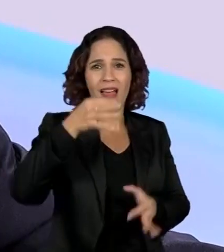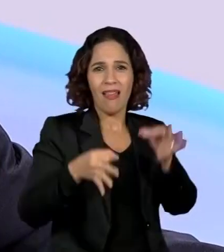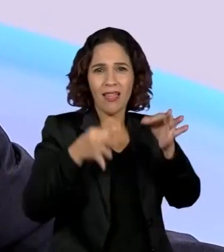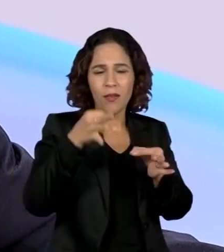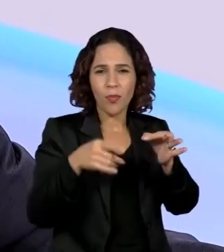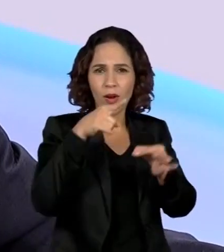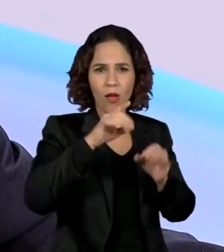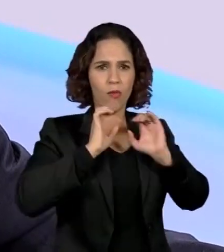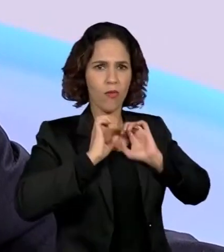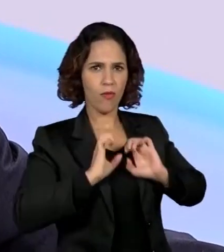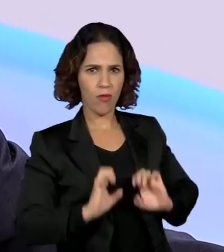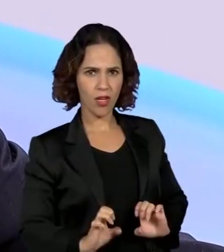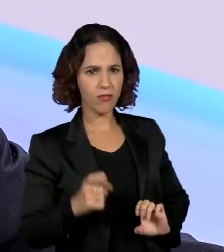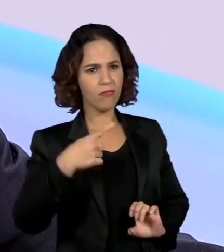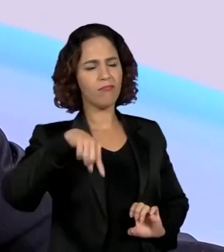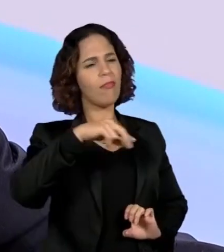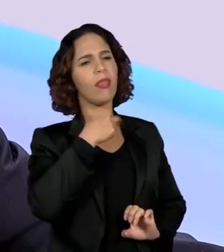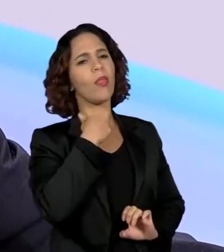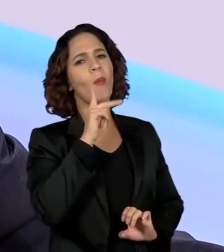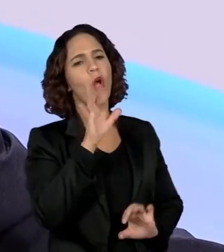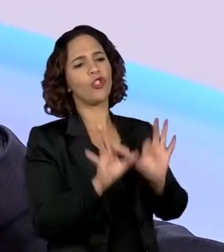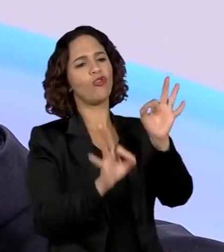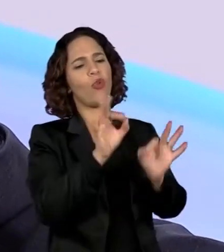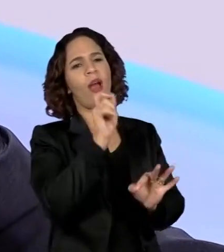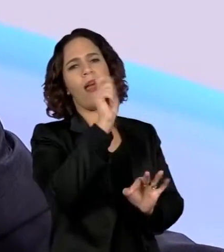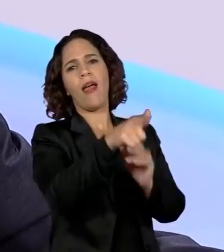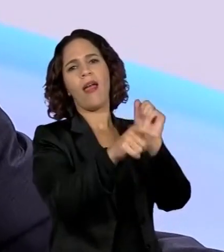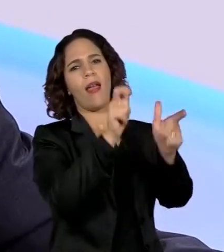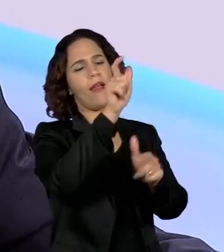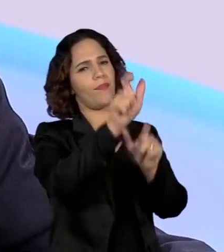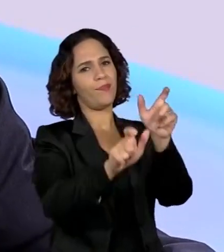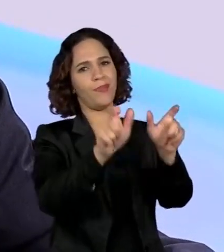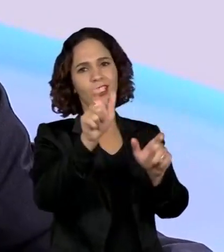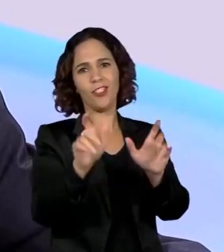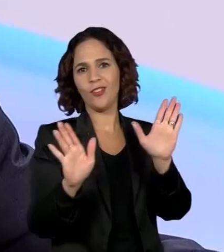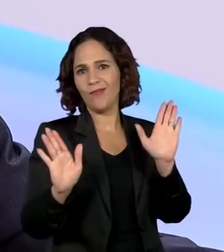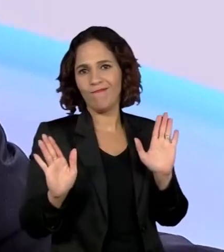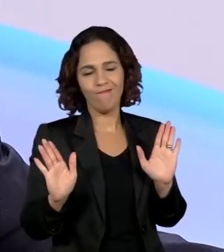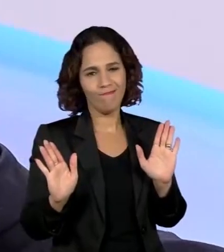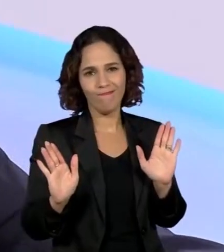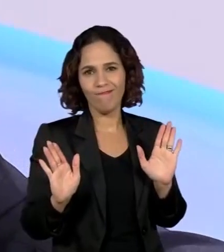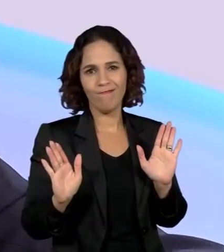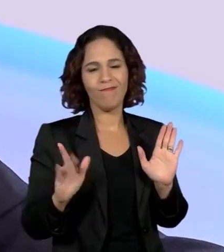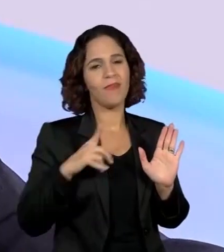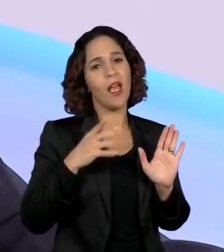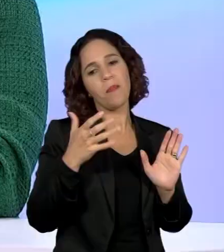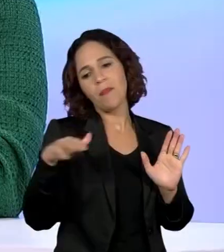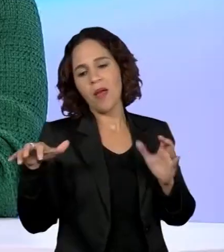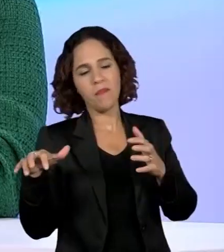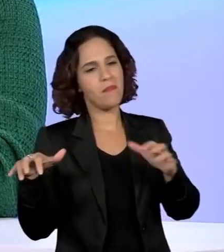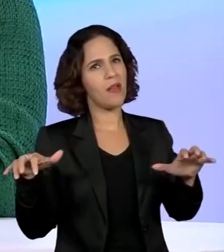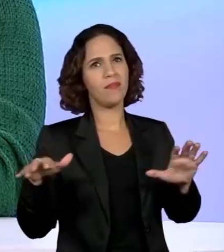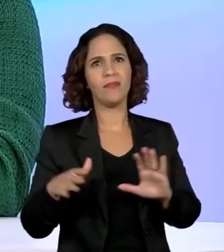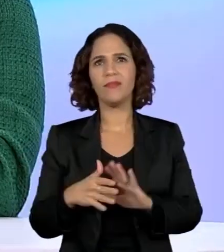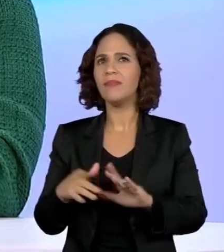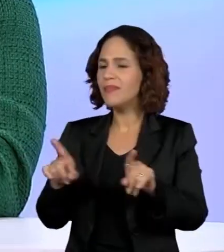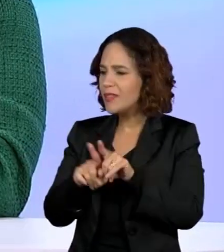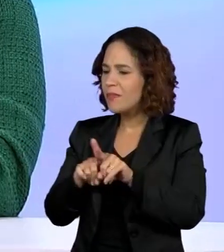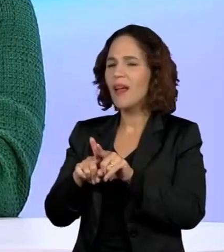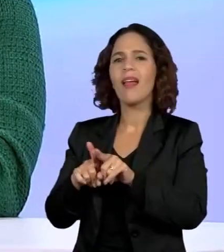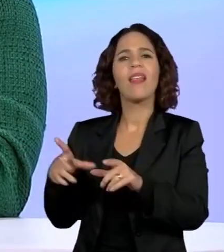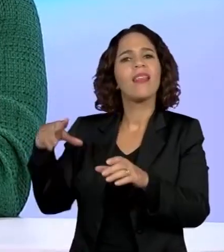cabe fazer este julgamento das pessoas que fazem a ciência de um lado ou do outro. Mas nem dentro de um processo